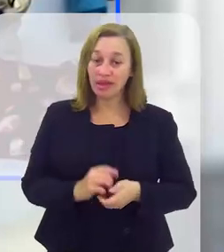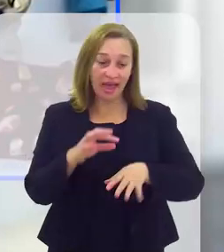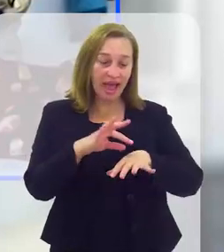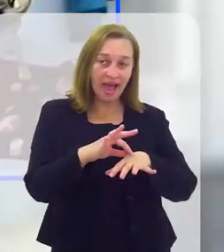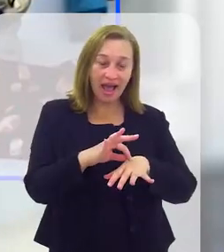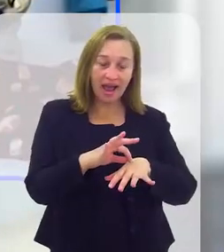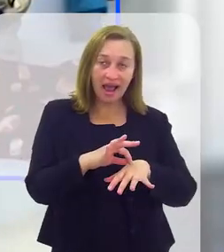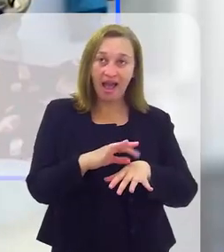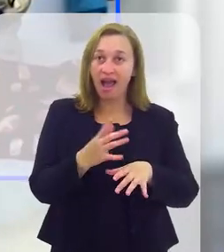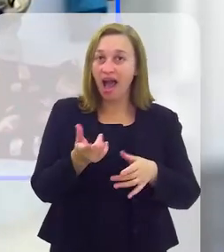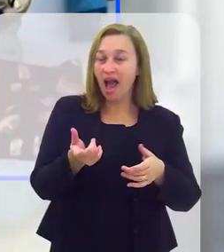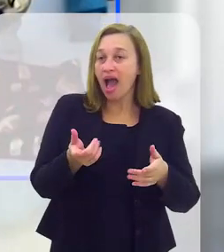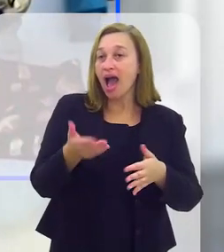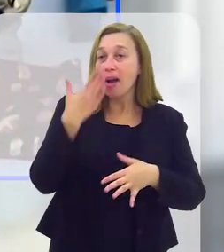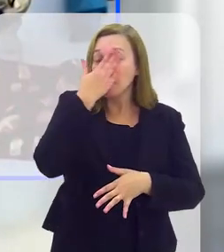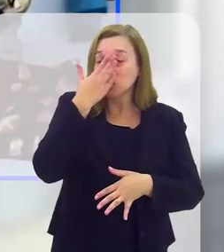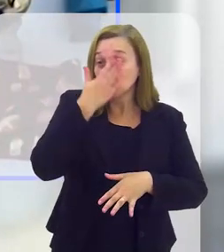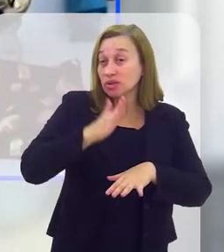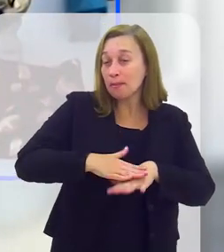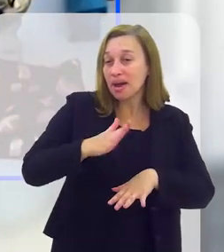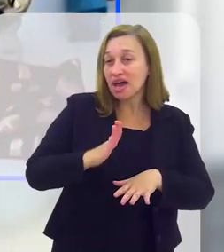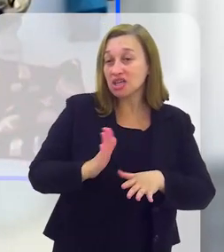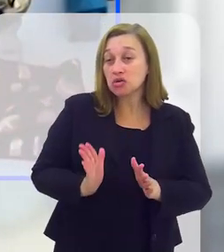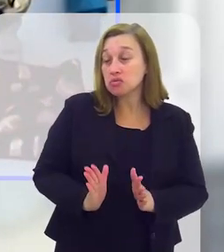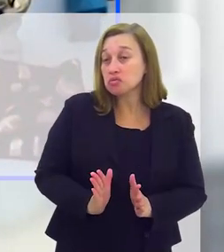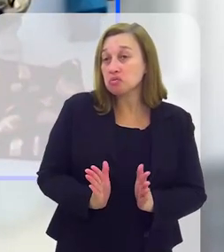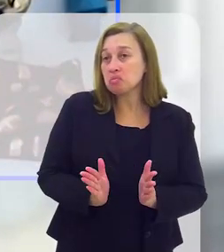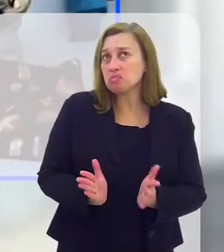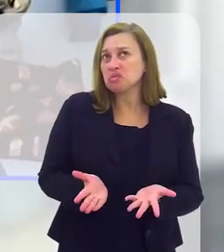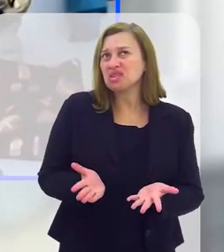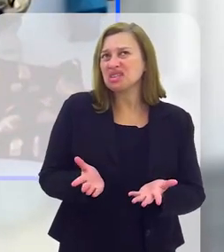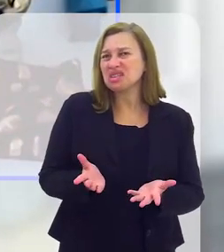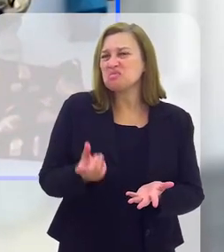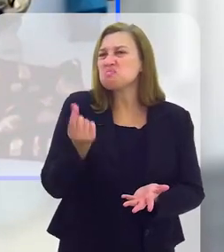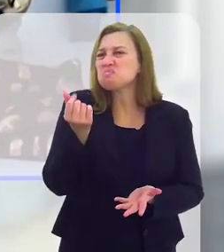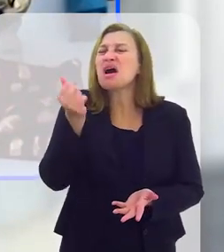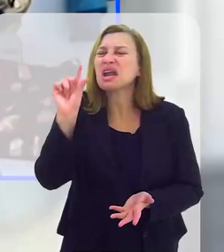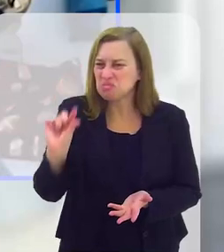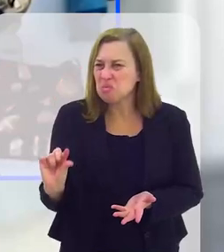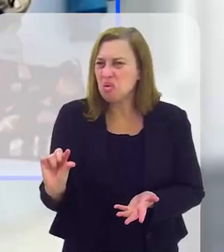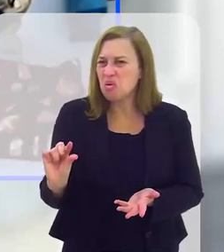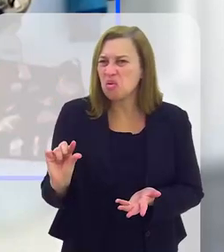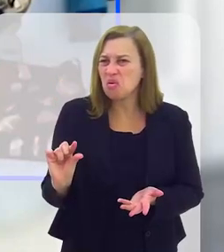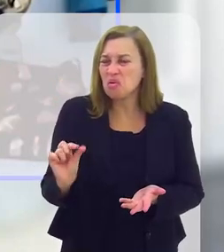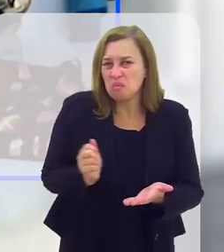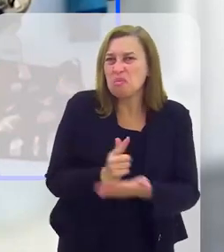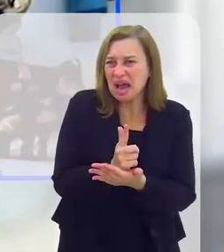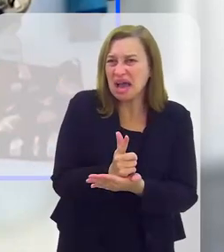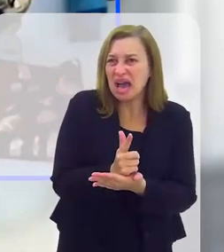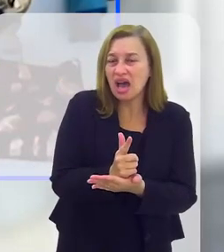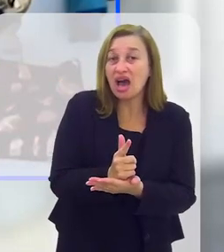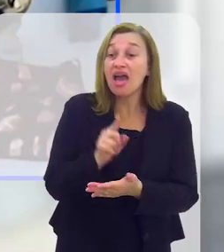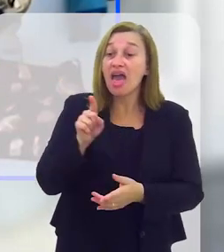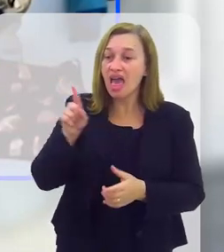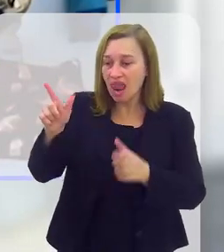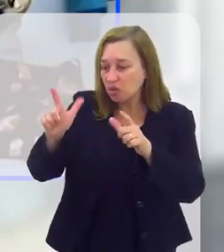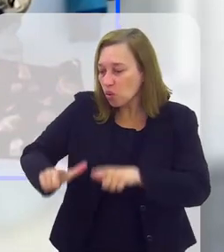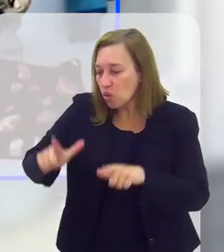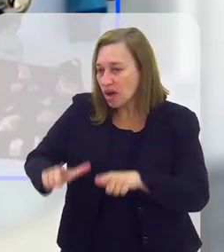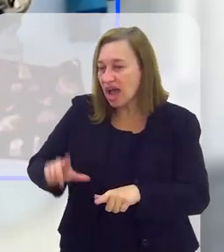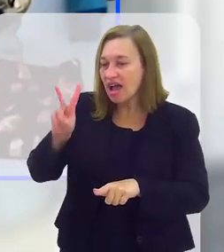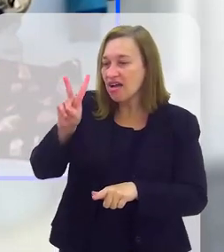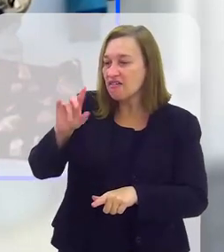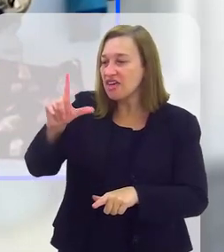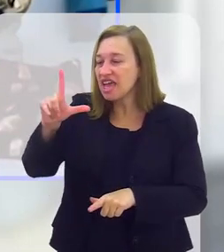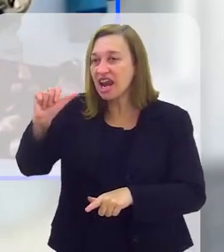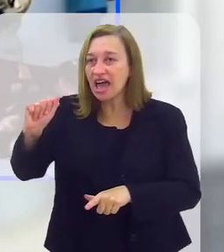as categorias. A carne mais barata do mercado é, na verdade, a Vila Mimosa. na Vila Mimosa,